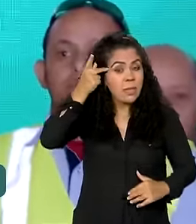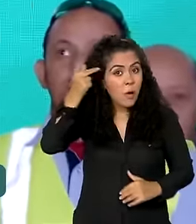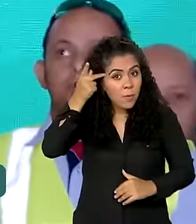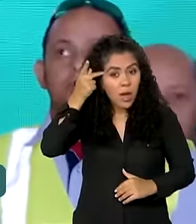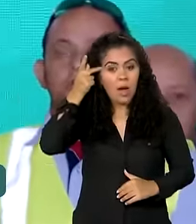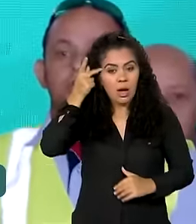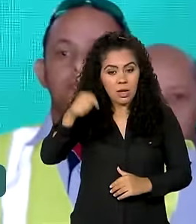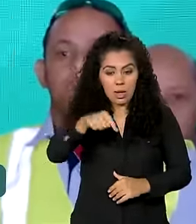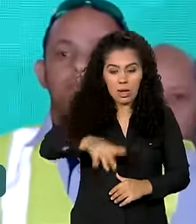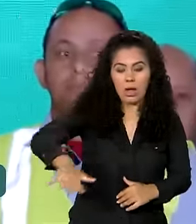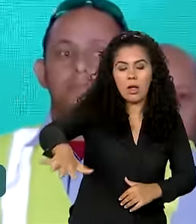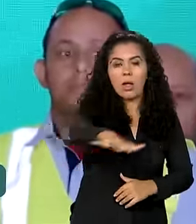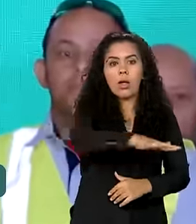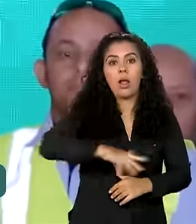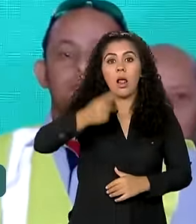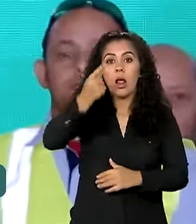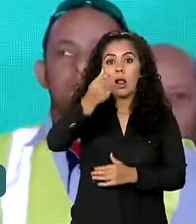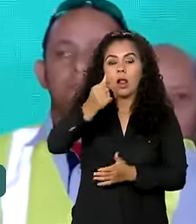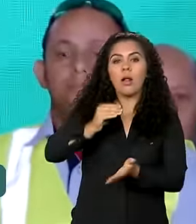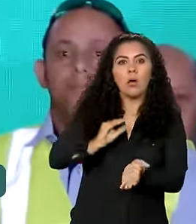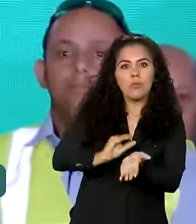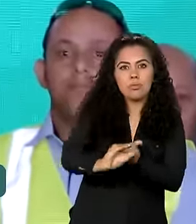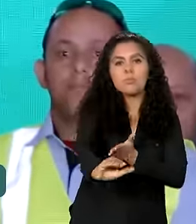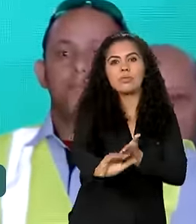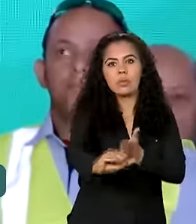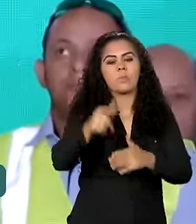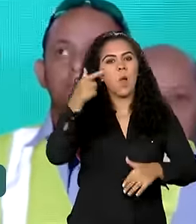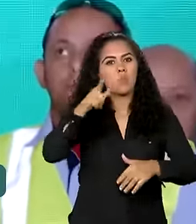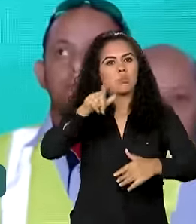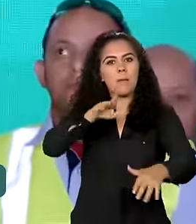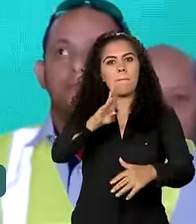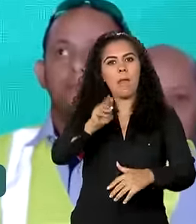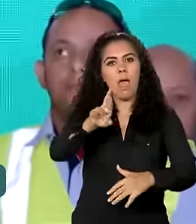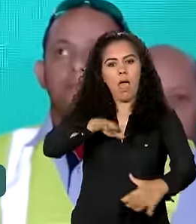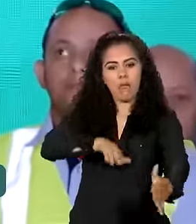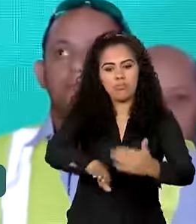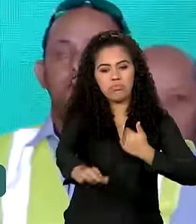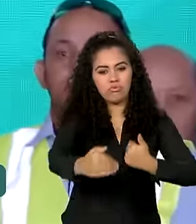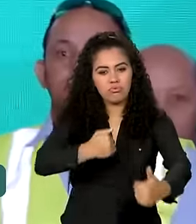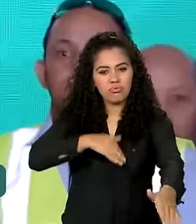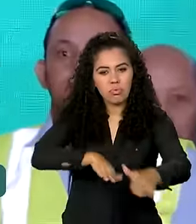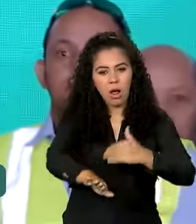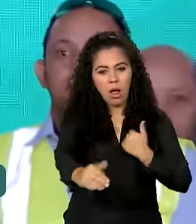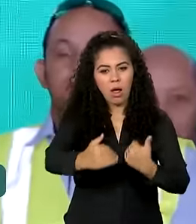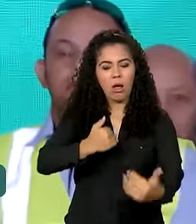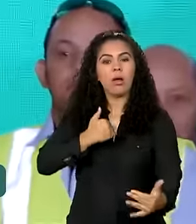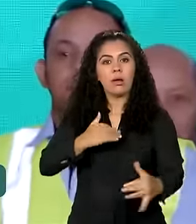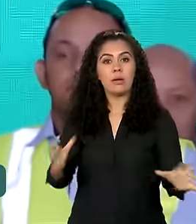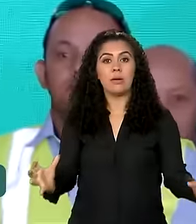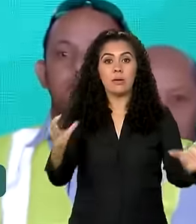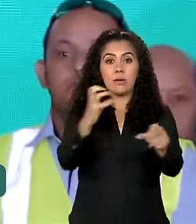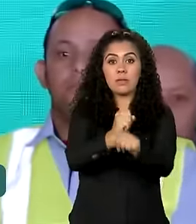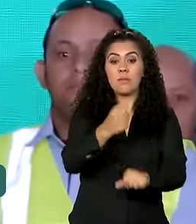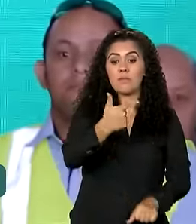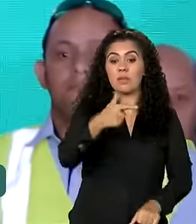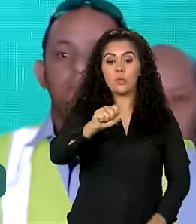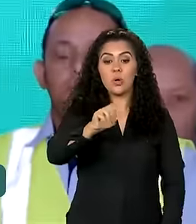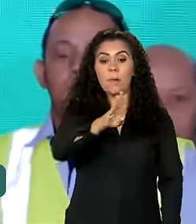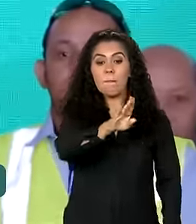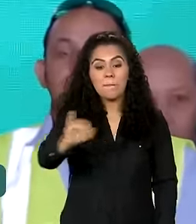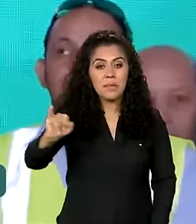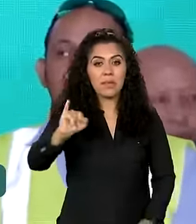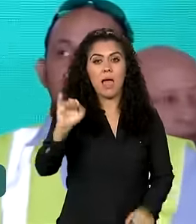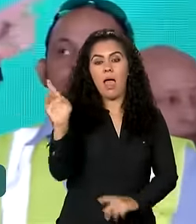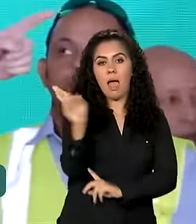de um investimento que o Grupo CCR está fazendo em rodovias, ministro Renan, de 28 bilhões de